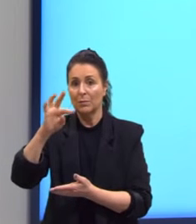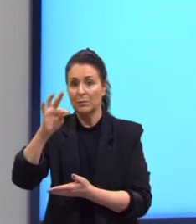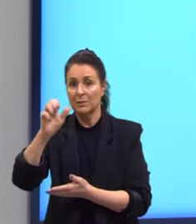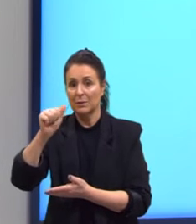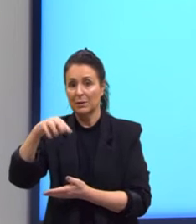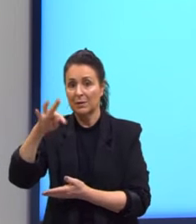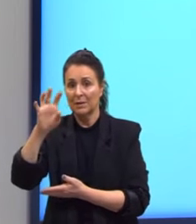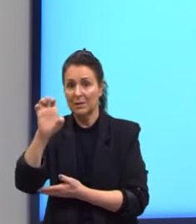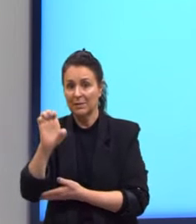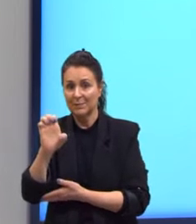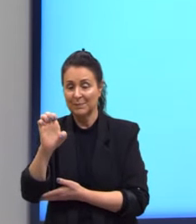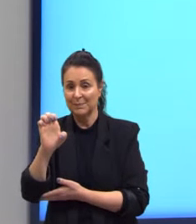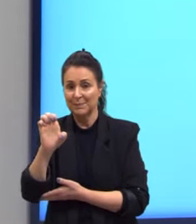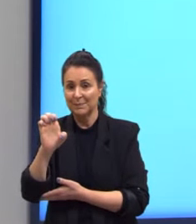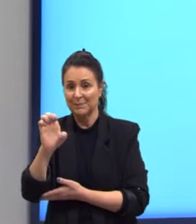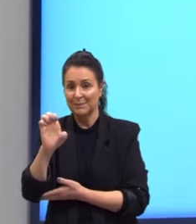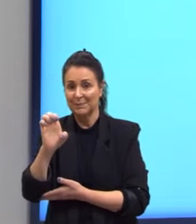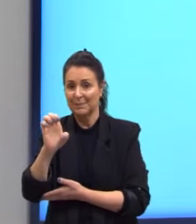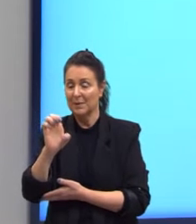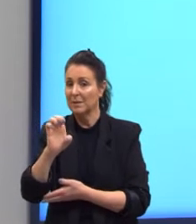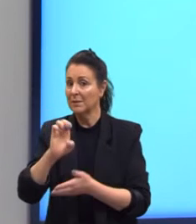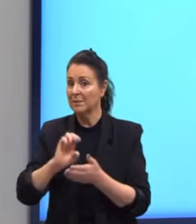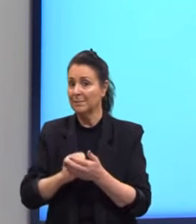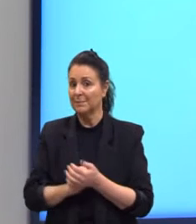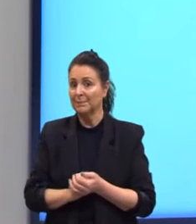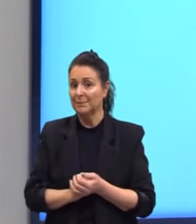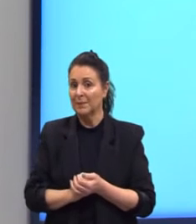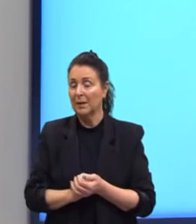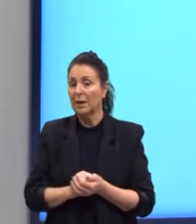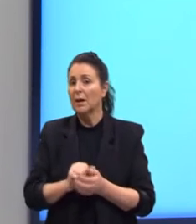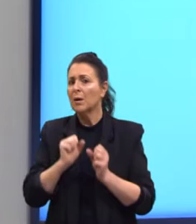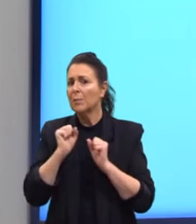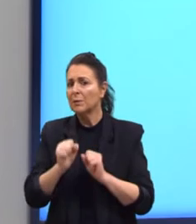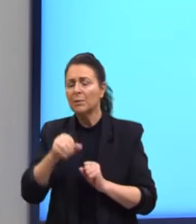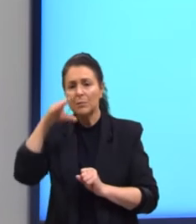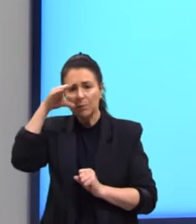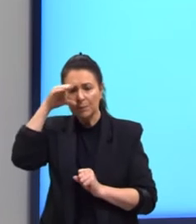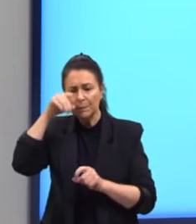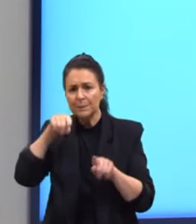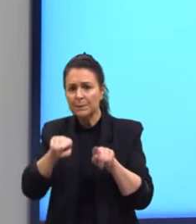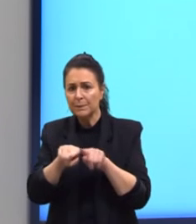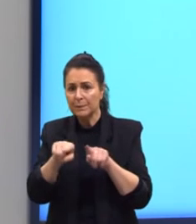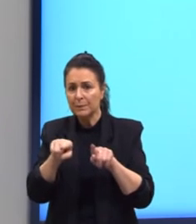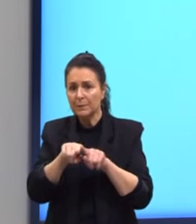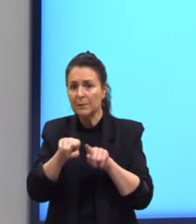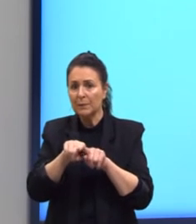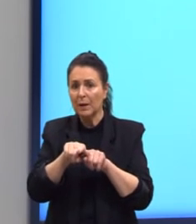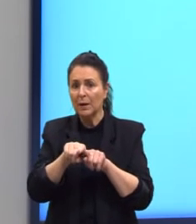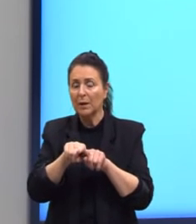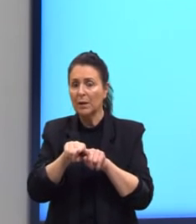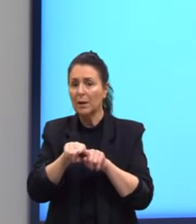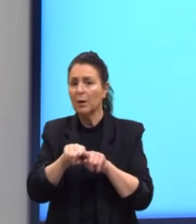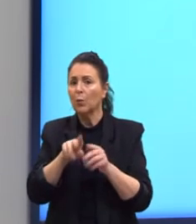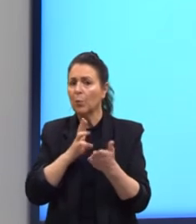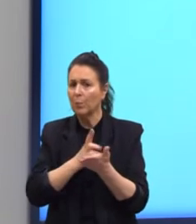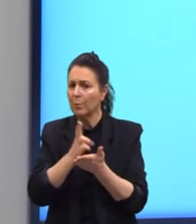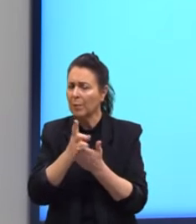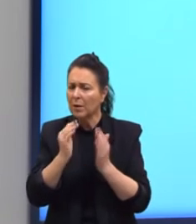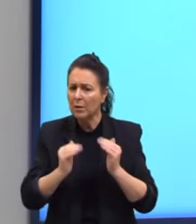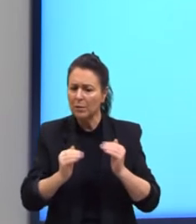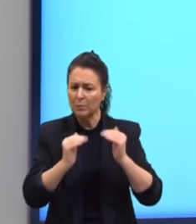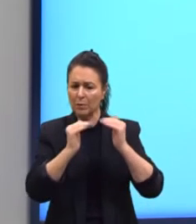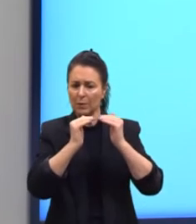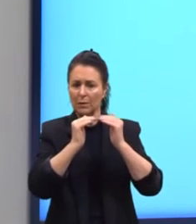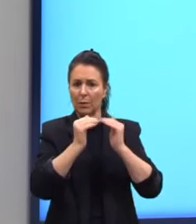mesmo valor chamado constante. Aqui nós podemos observar que vai sempre seguir esse padrão. Do 4